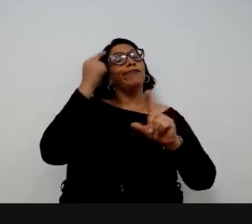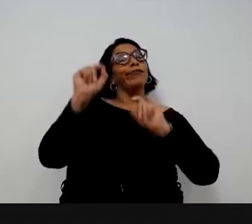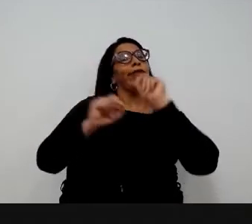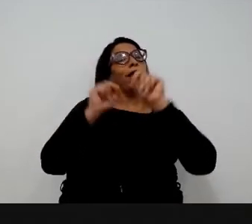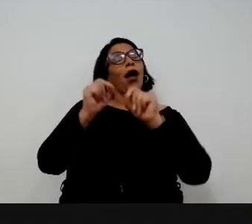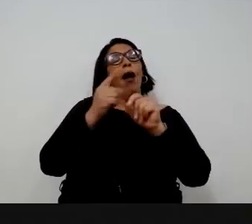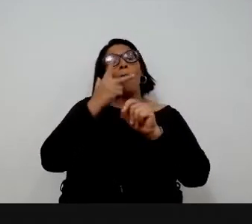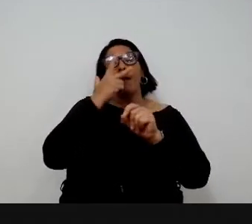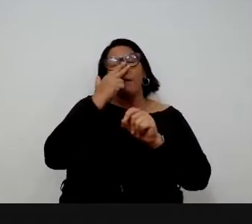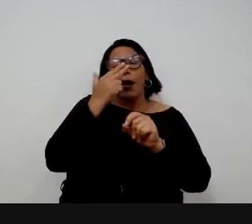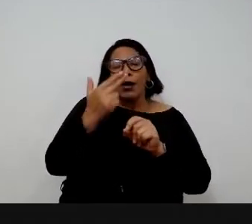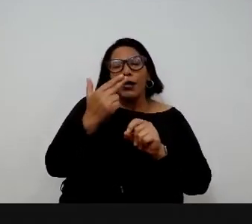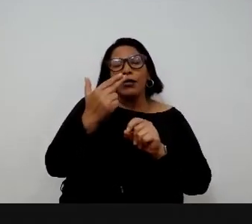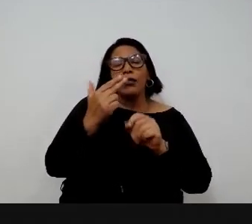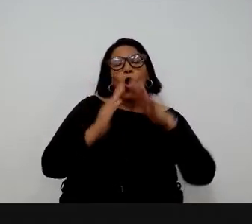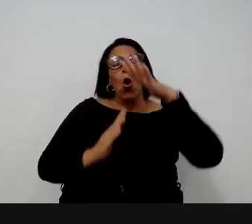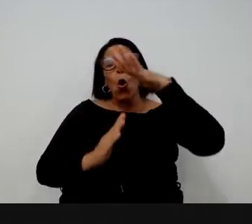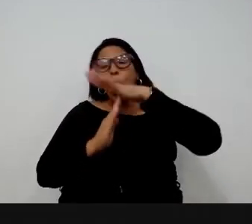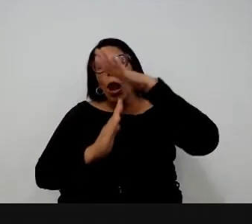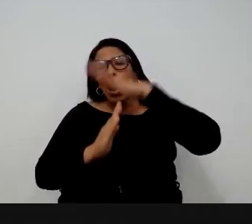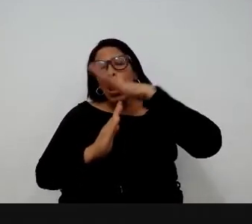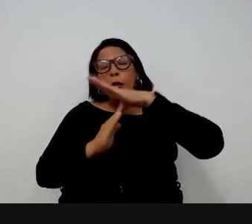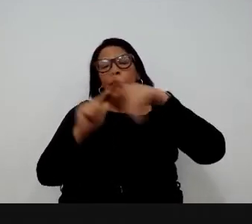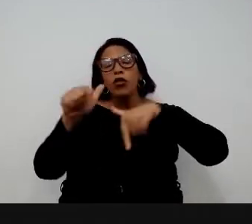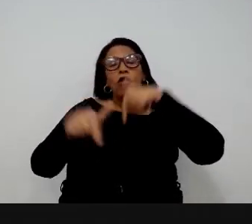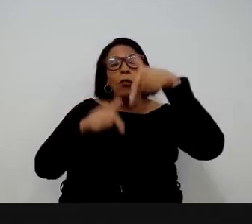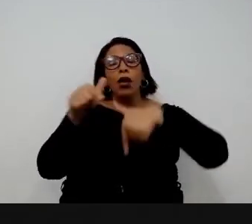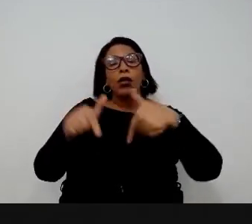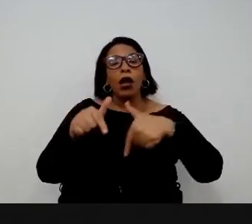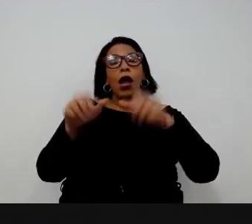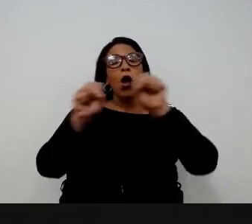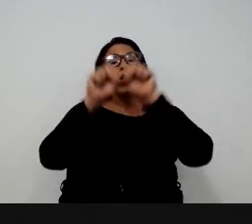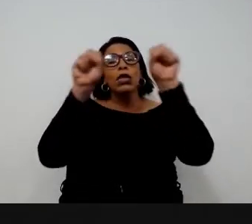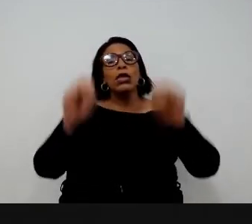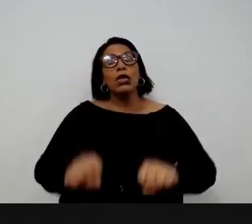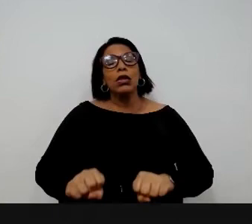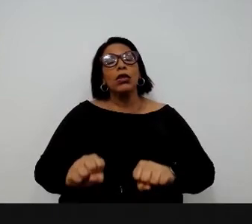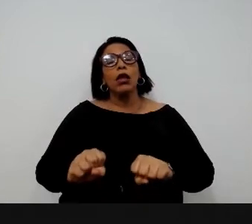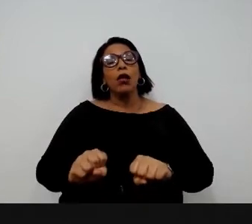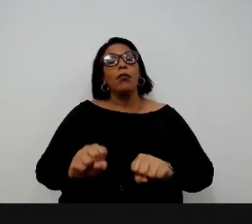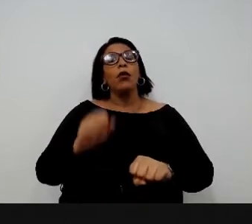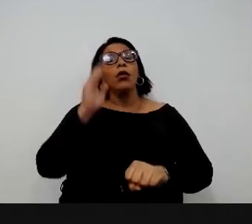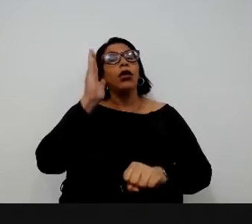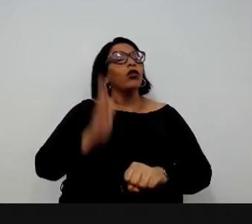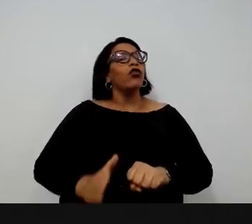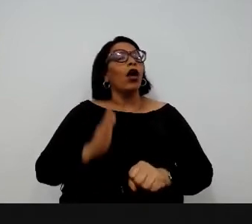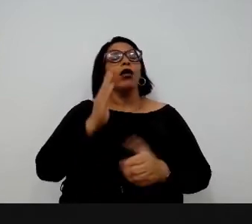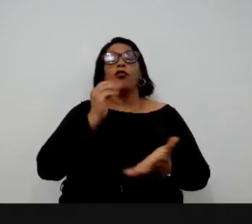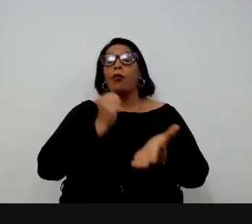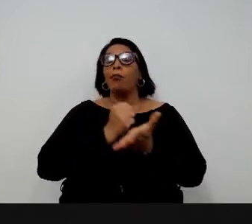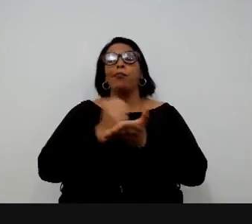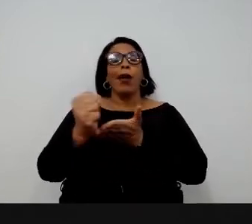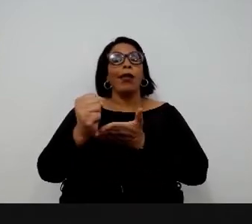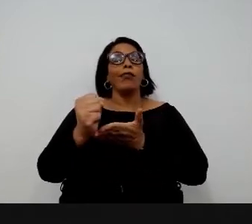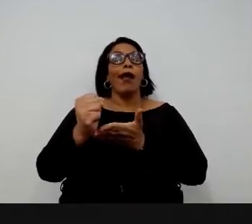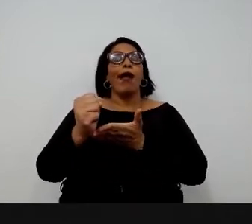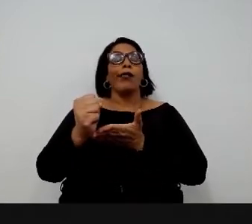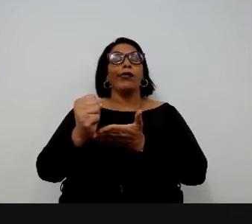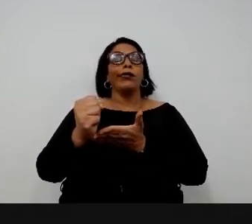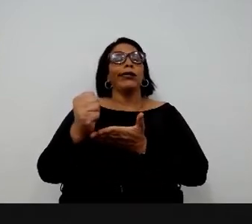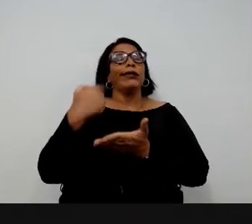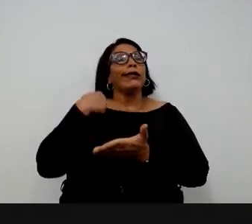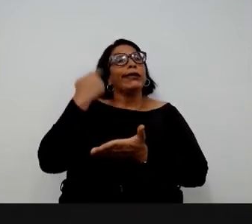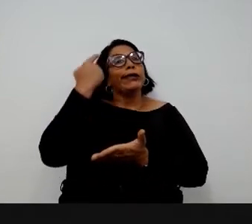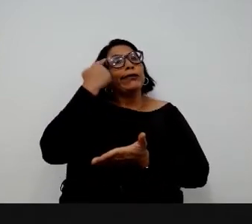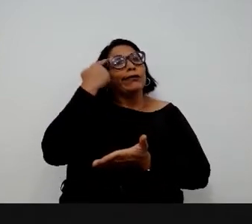o constrangimento, os limites que a gente tinha para trabalhar era o sistema porque o contrato do CERPRO já tinha acabado. Então, gente,